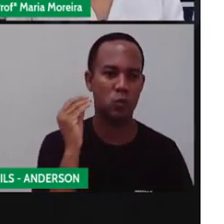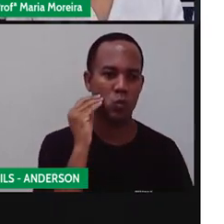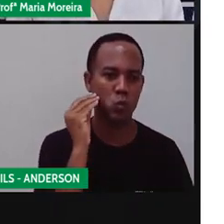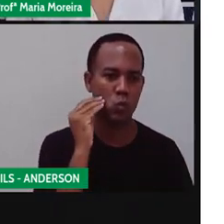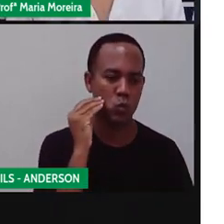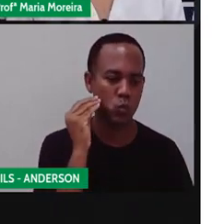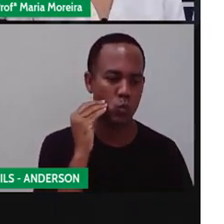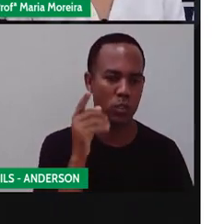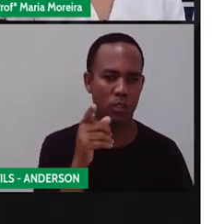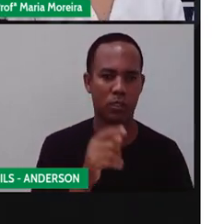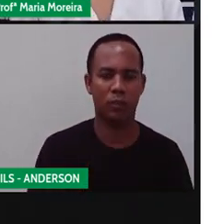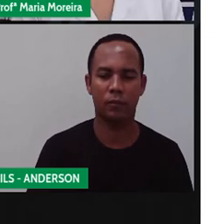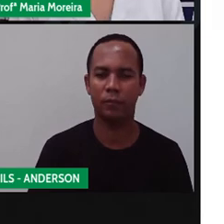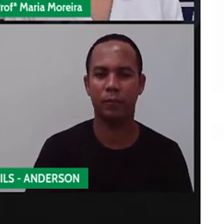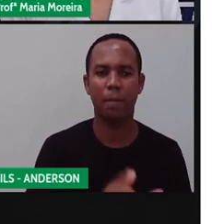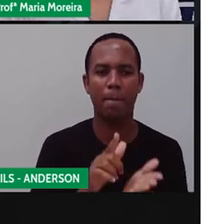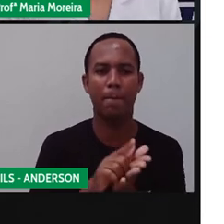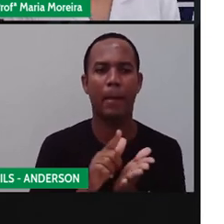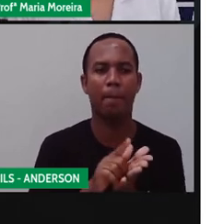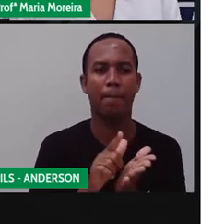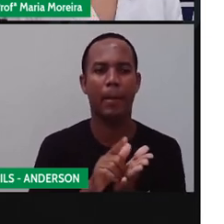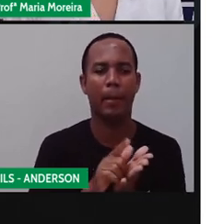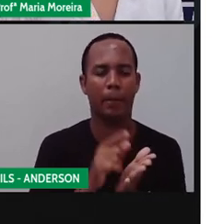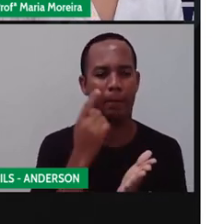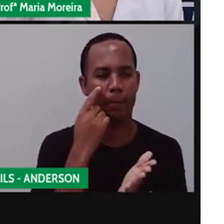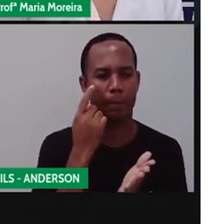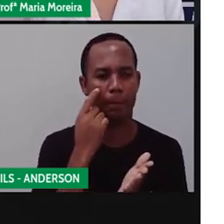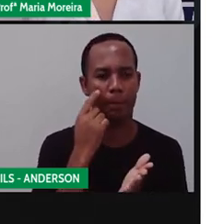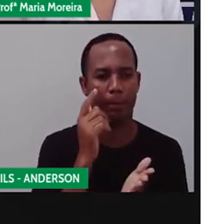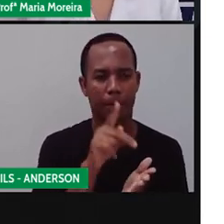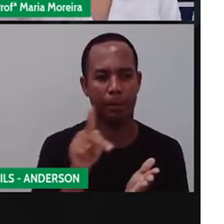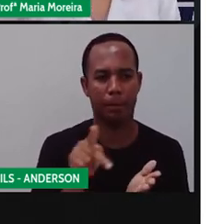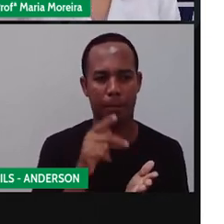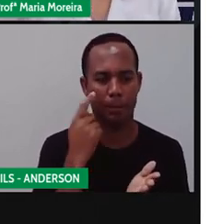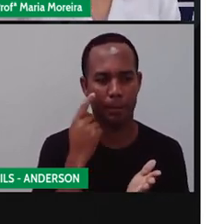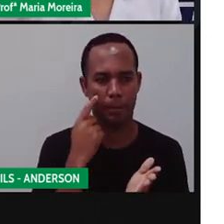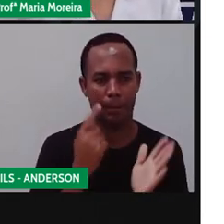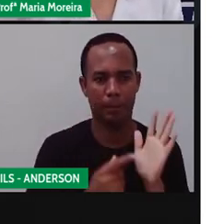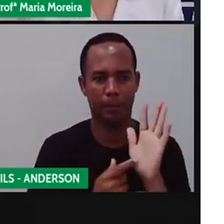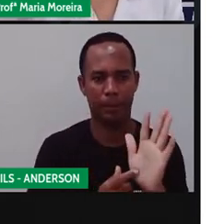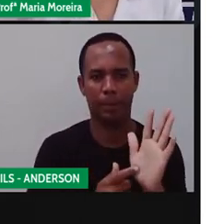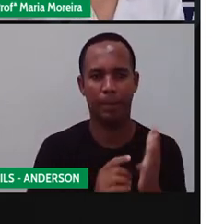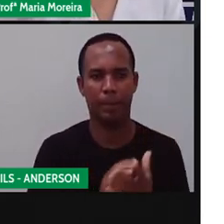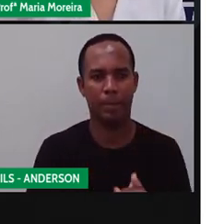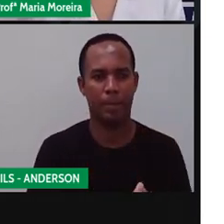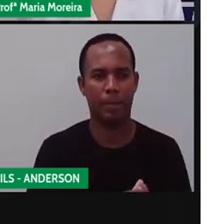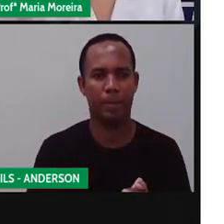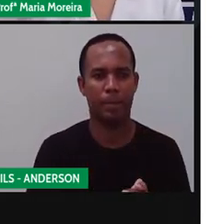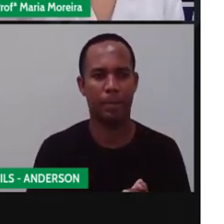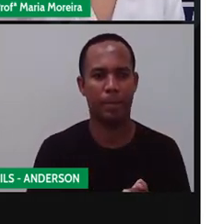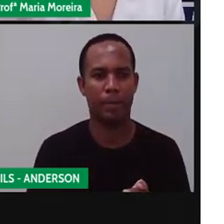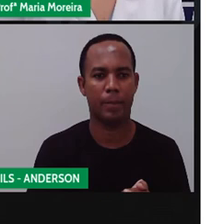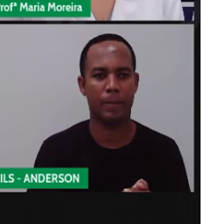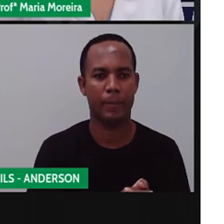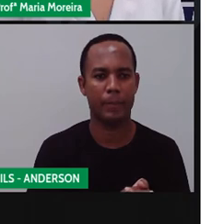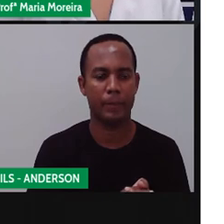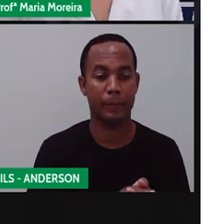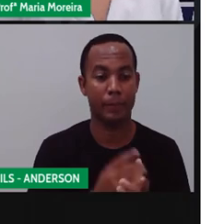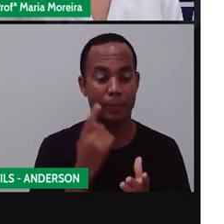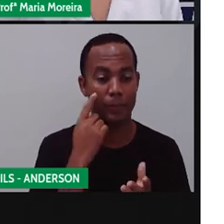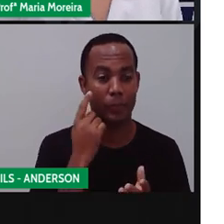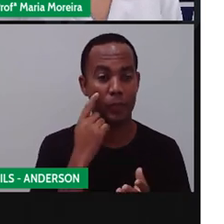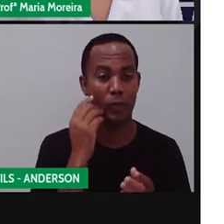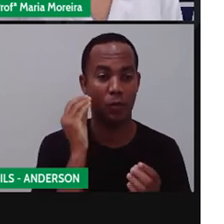Vamos lá. Nosso papelzinho aqui, que é para ter que pescar. Vou mandar os beijinhos de hoje. Sônia Santos,